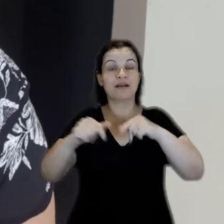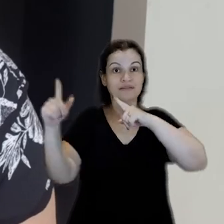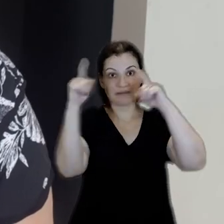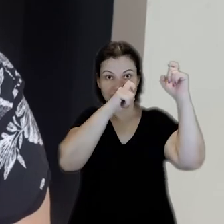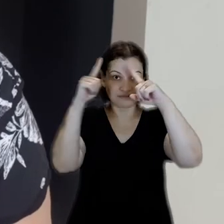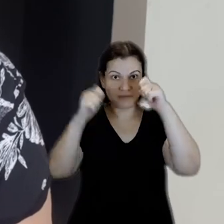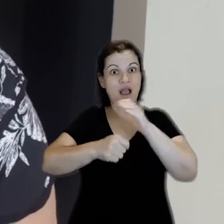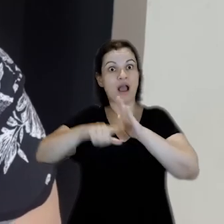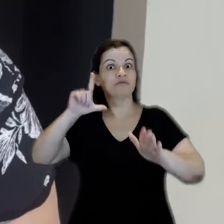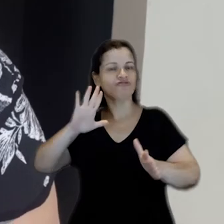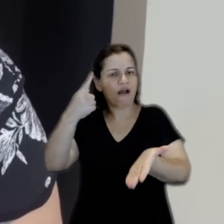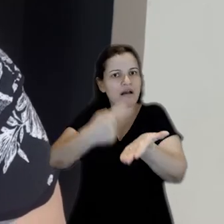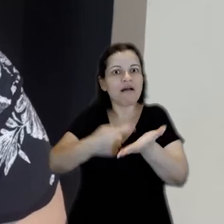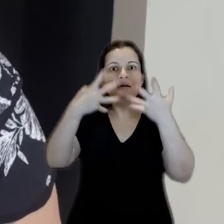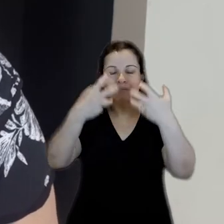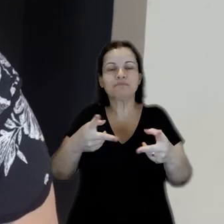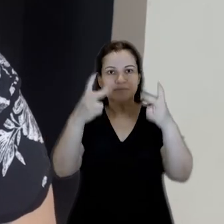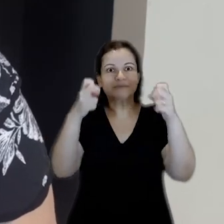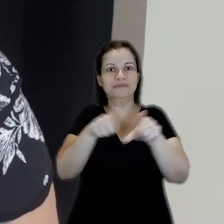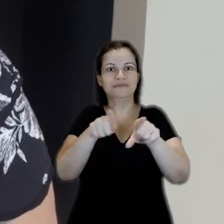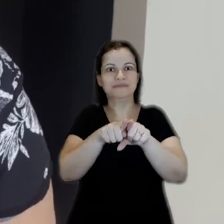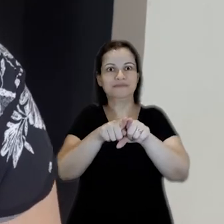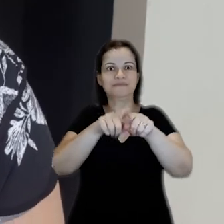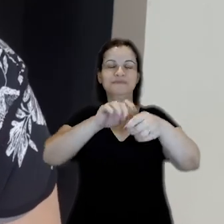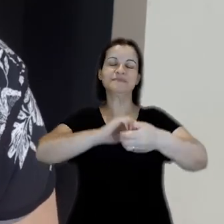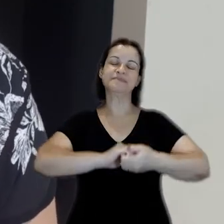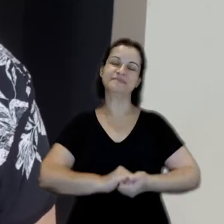das expressões faciais previamente reconhecidas.